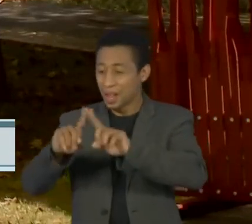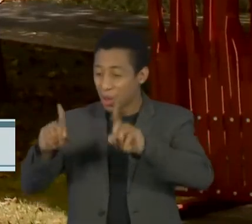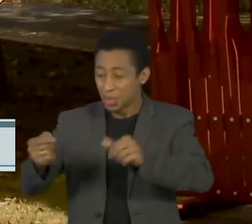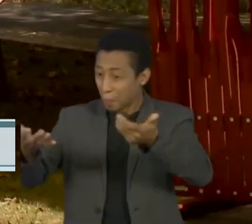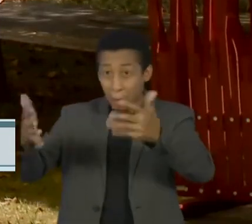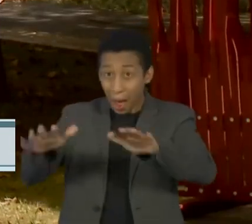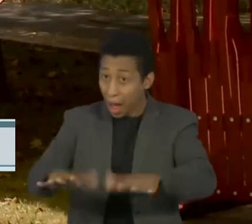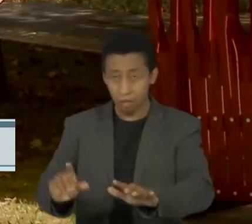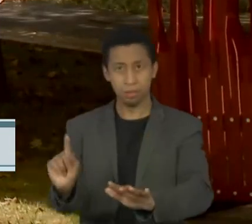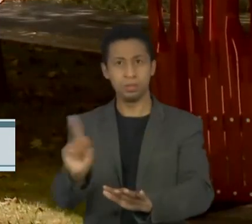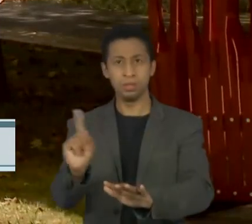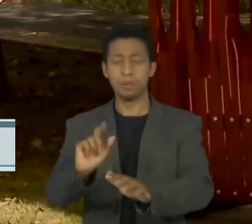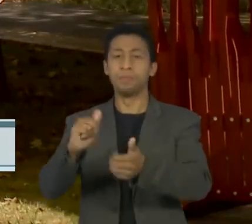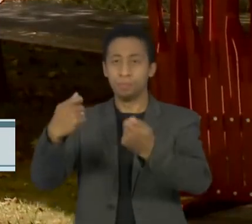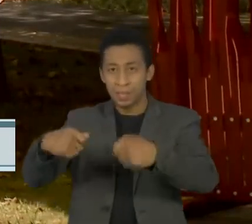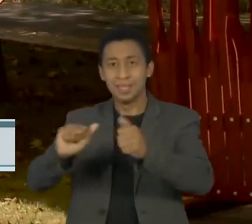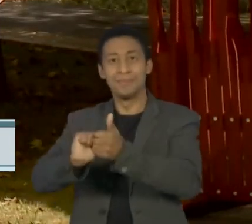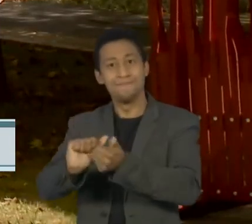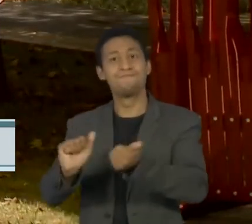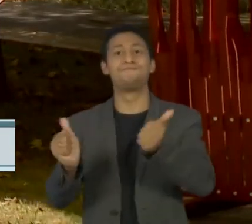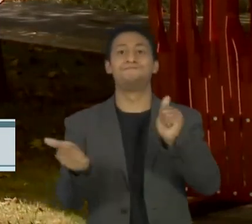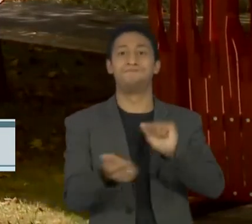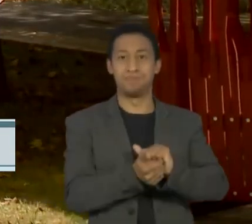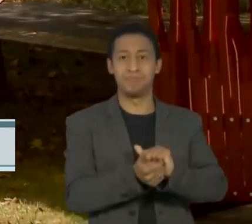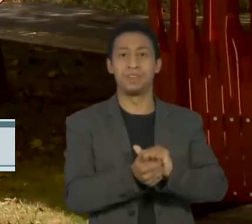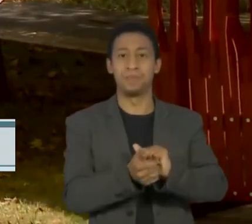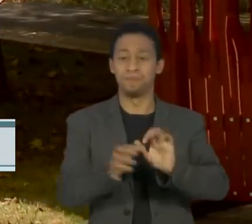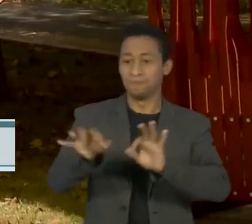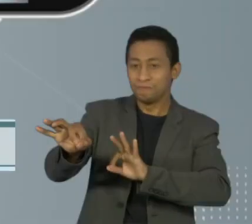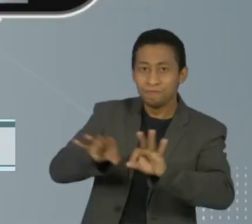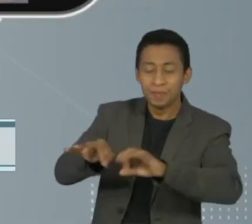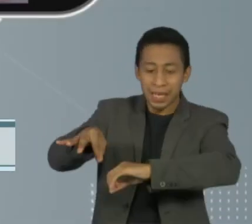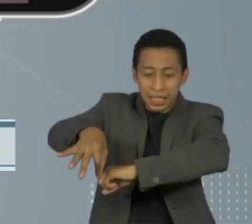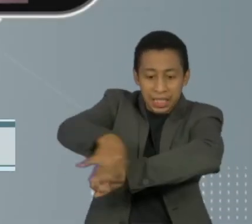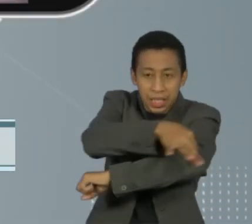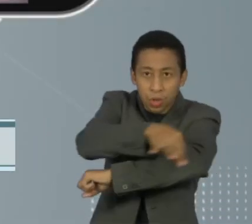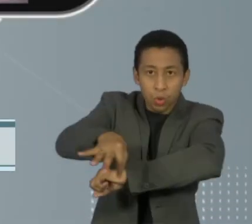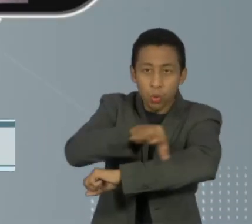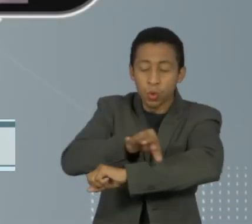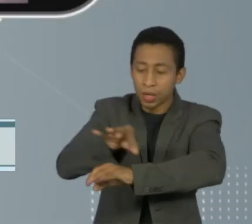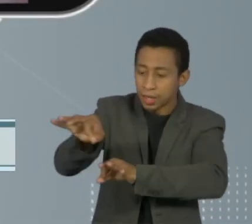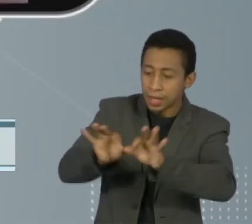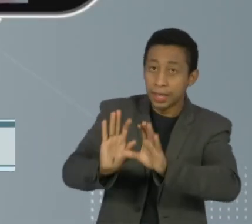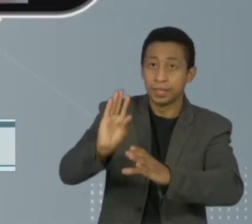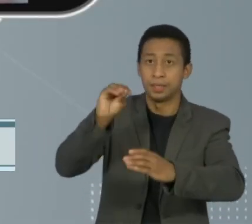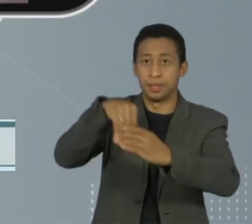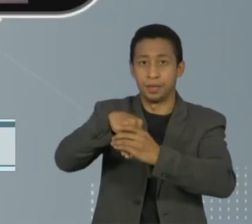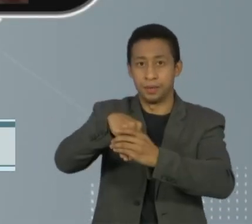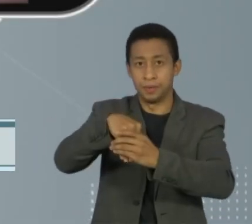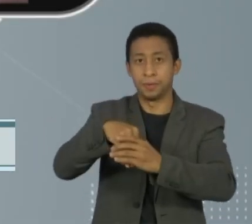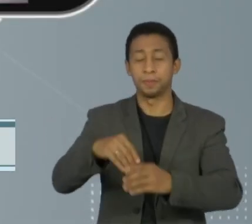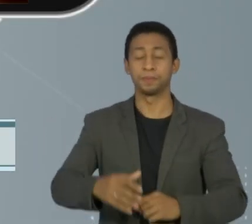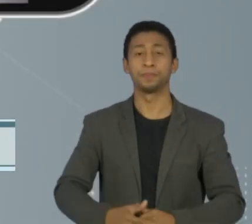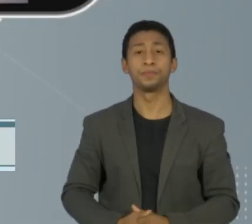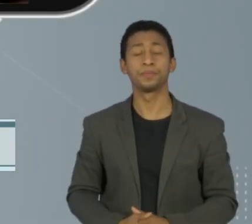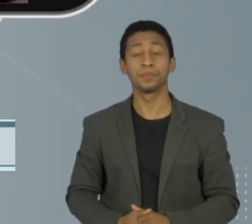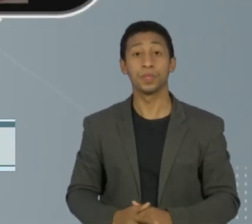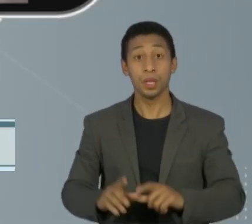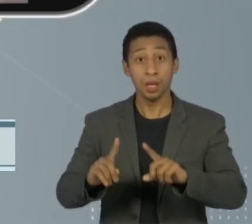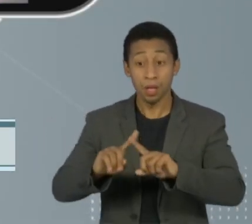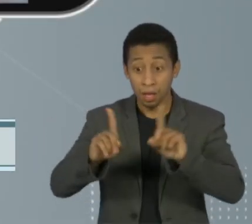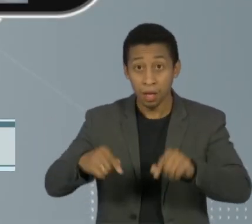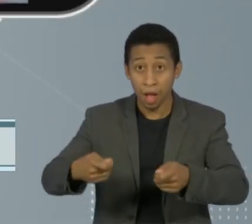mesmo que a mudança na arquitetura seja só interna. A dica que eu dou para esses comerciantes,